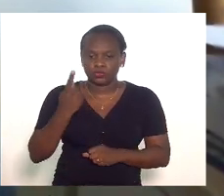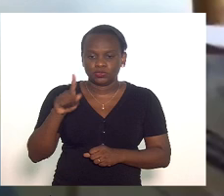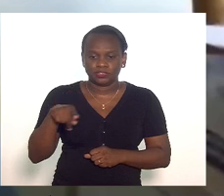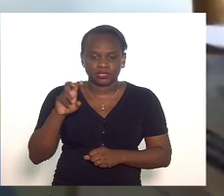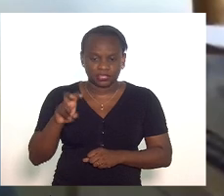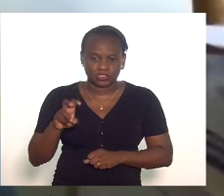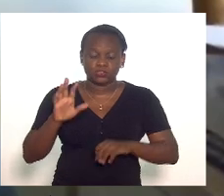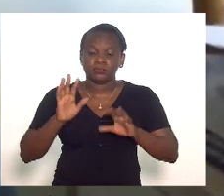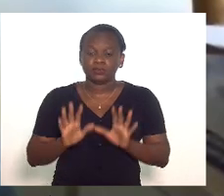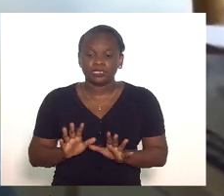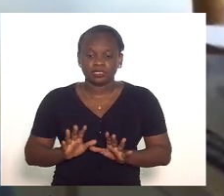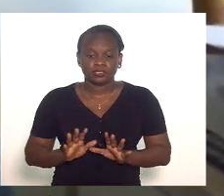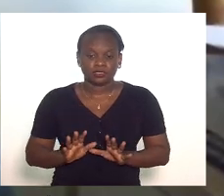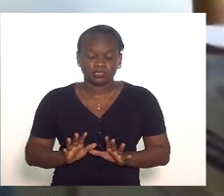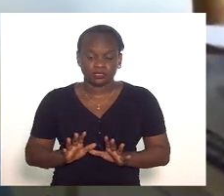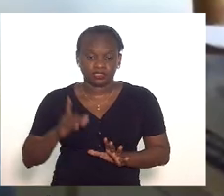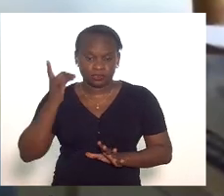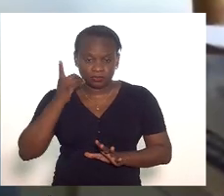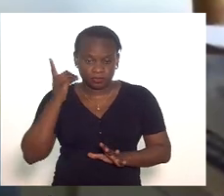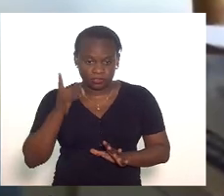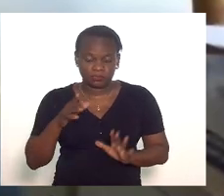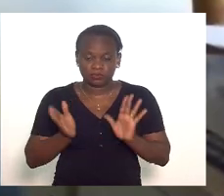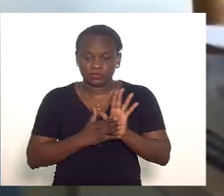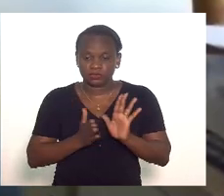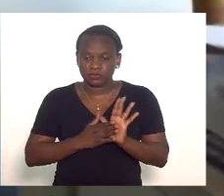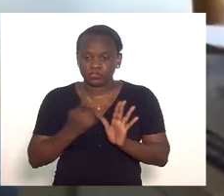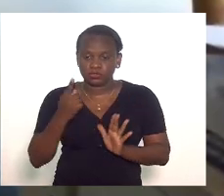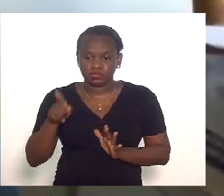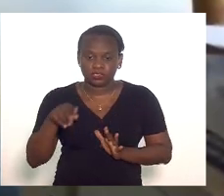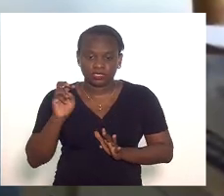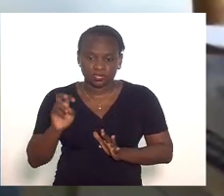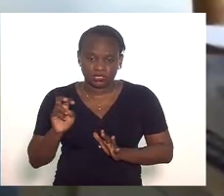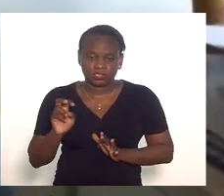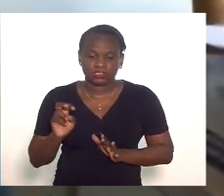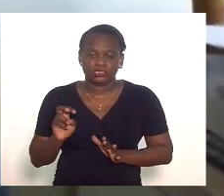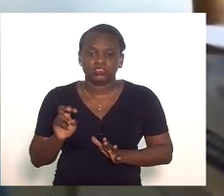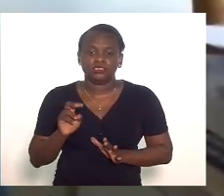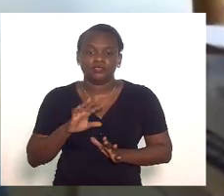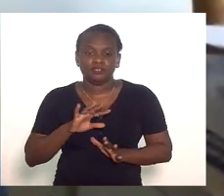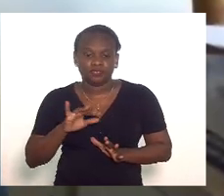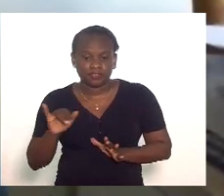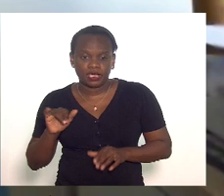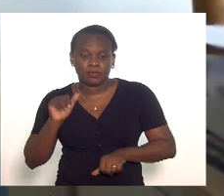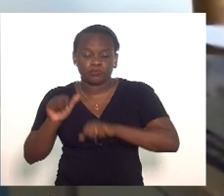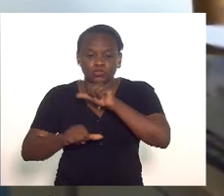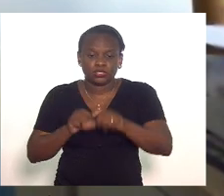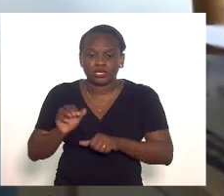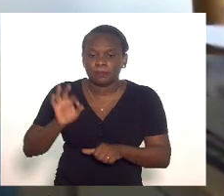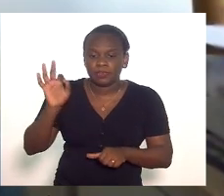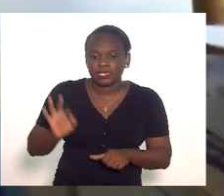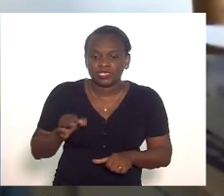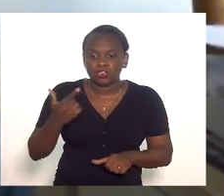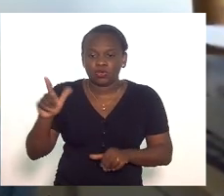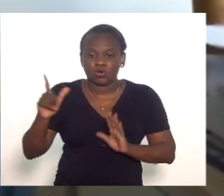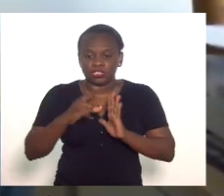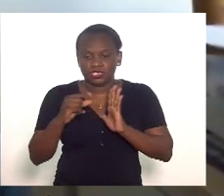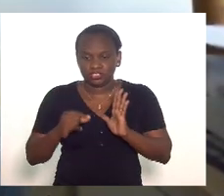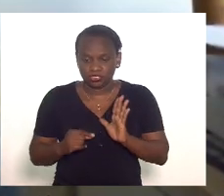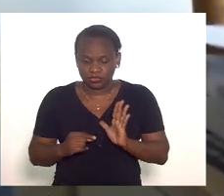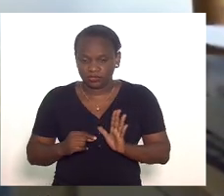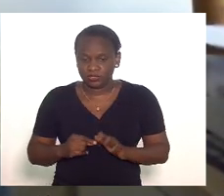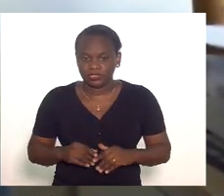mas quando o deputado propõe um e meio vai mexer em percentual de outros artigos